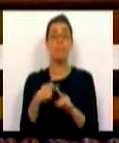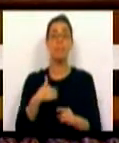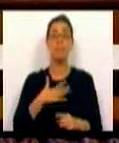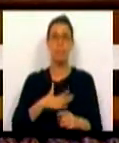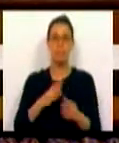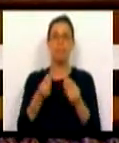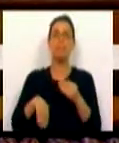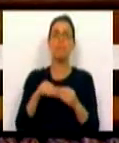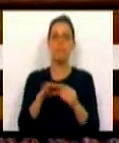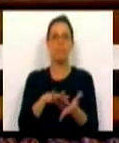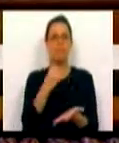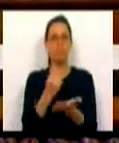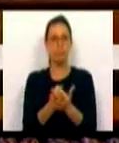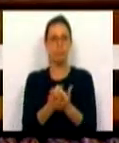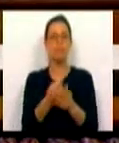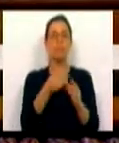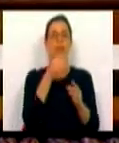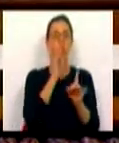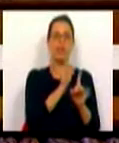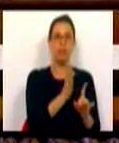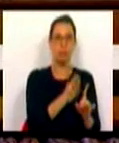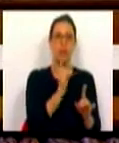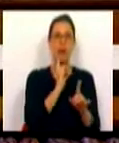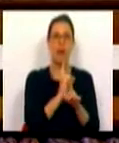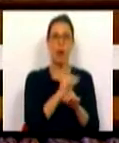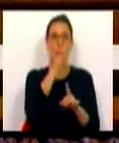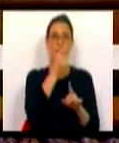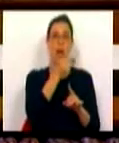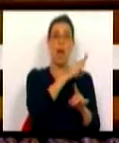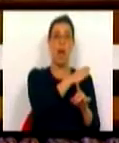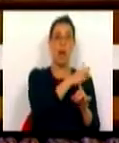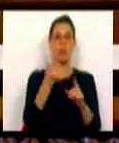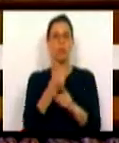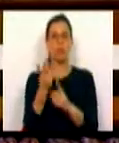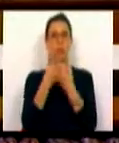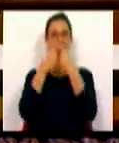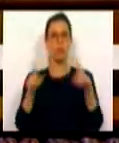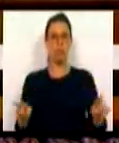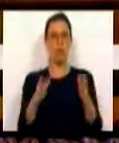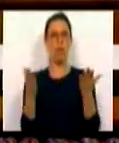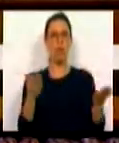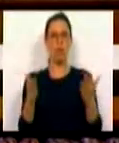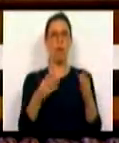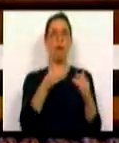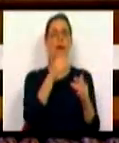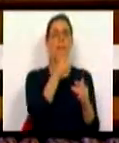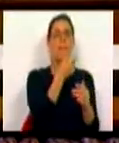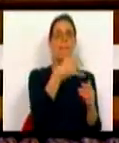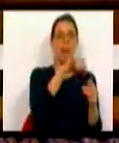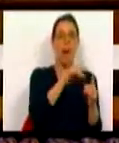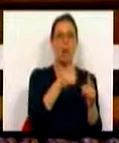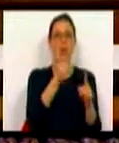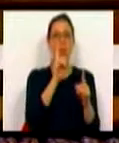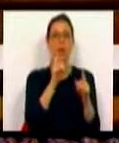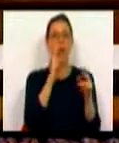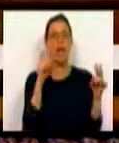queremos completar à Bolsa de Terras que já vinha do Governo anterior, que são coisas completamente distintas. O Banco de Terras não é um